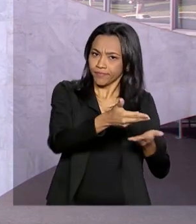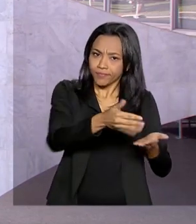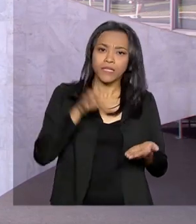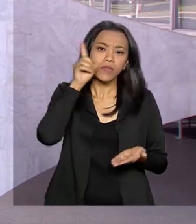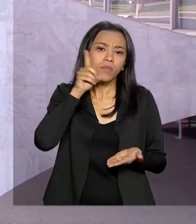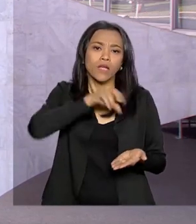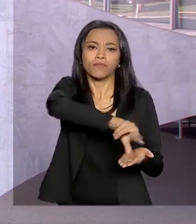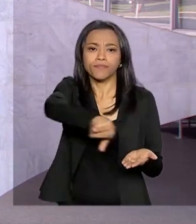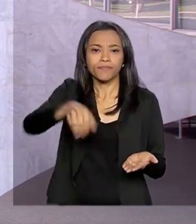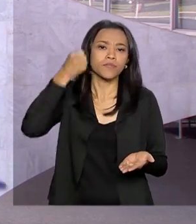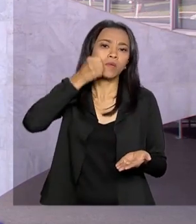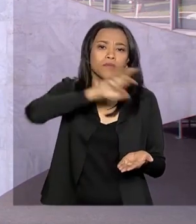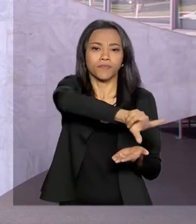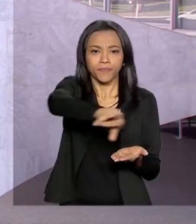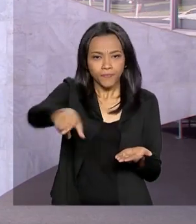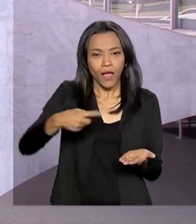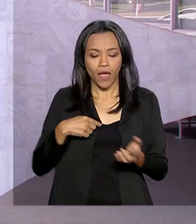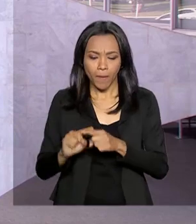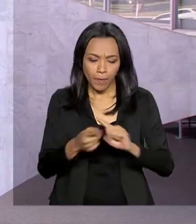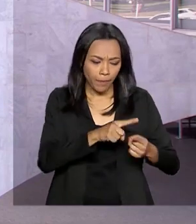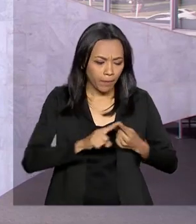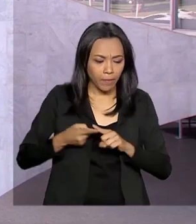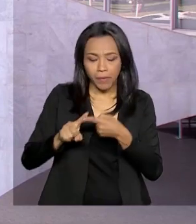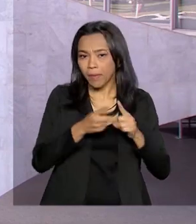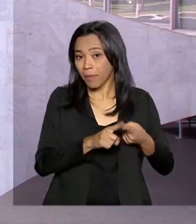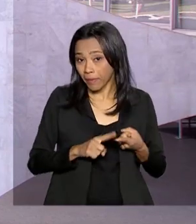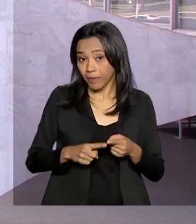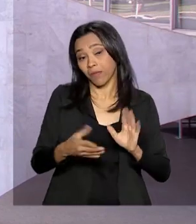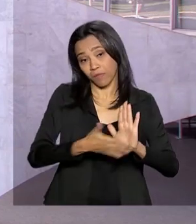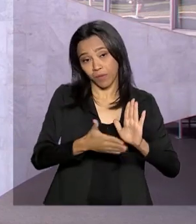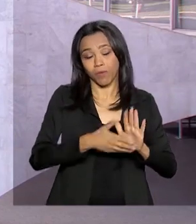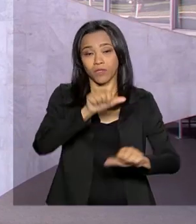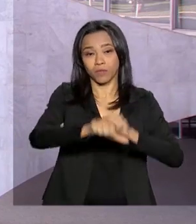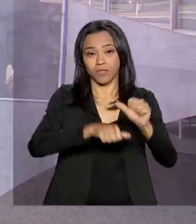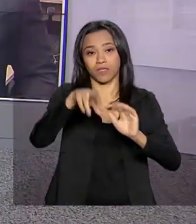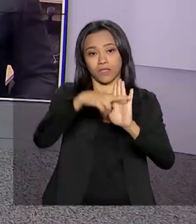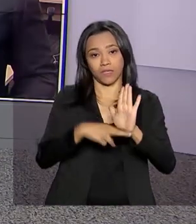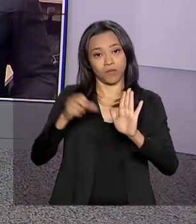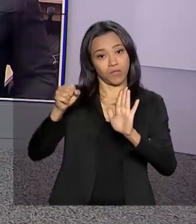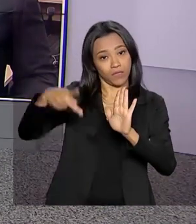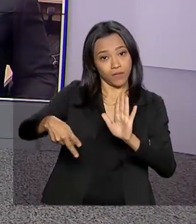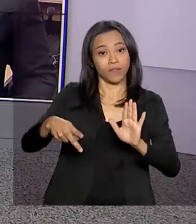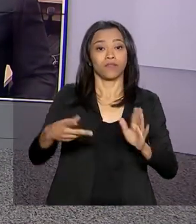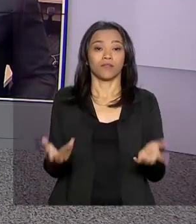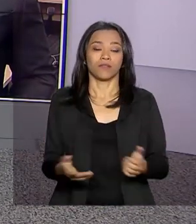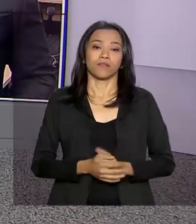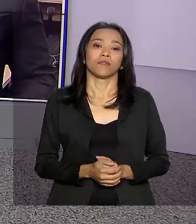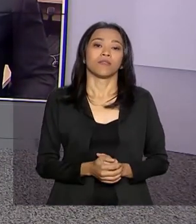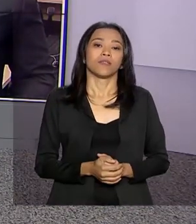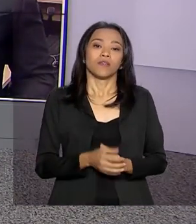articulação das reformas administrativas e da Previdência. Tá certo, Cleide, obrigada pelas suas informações.